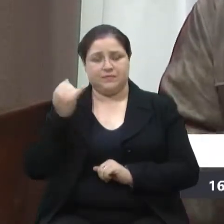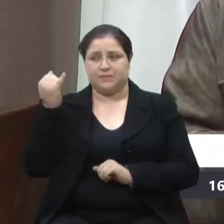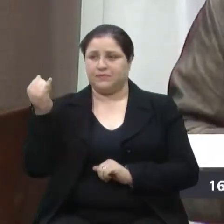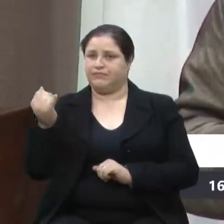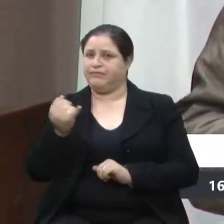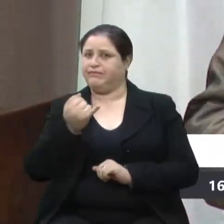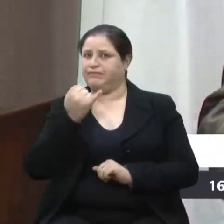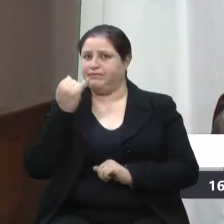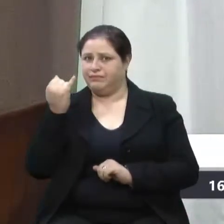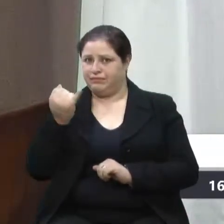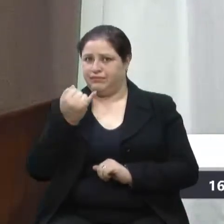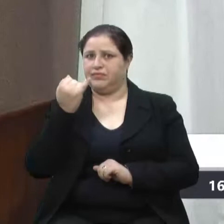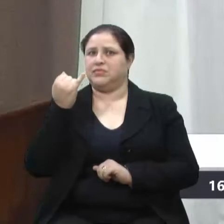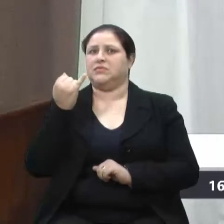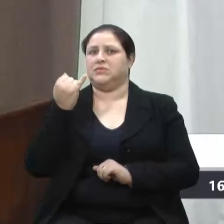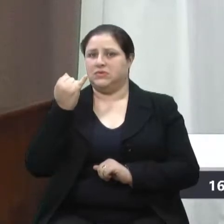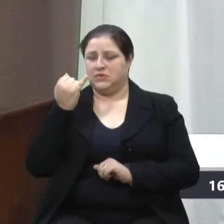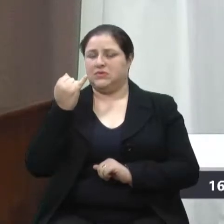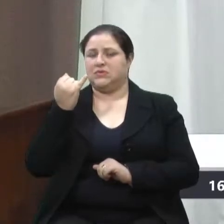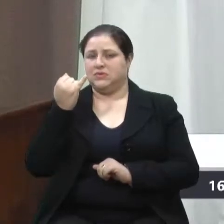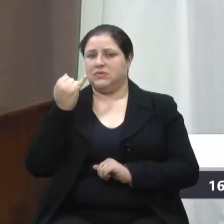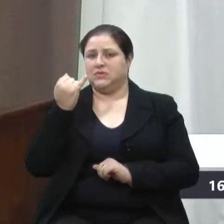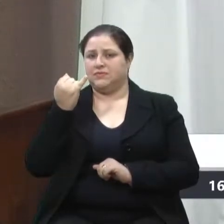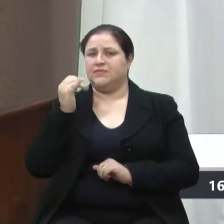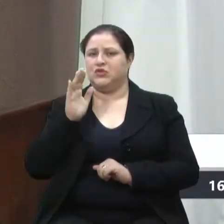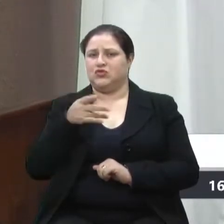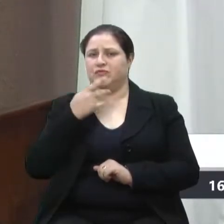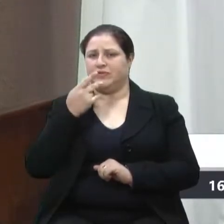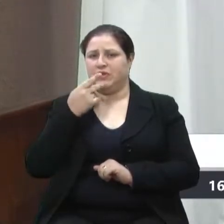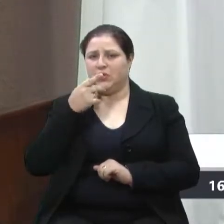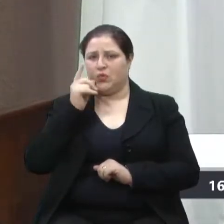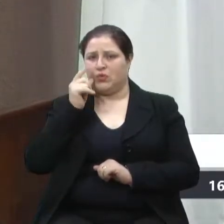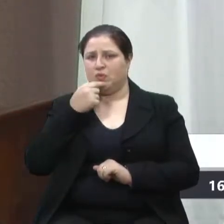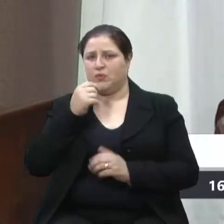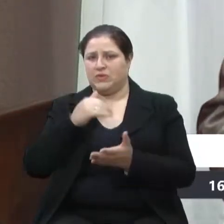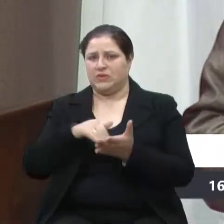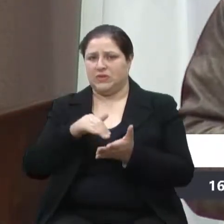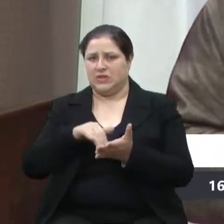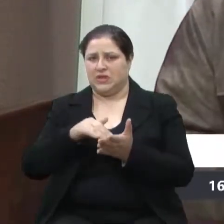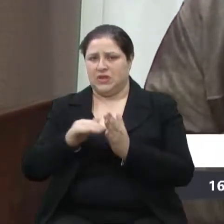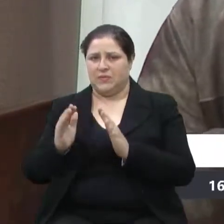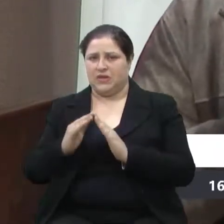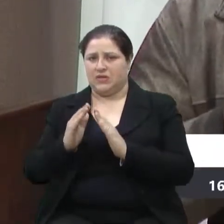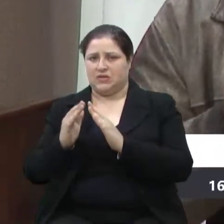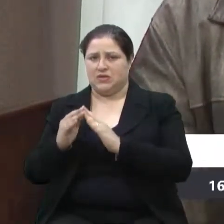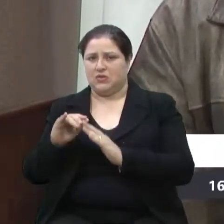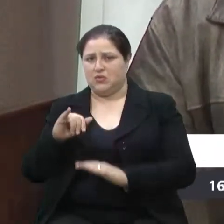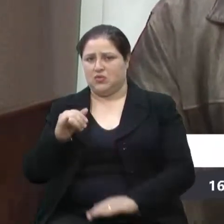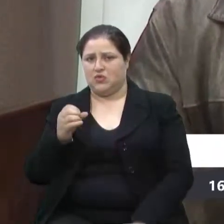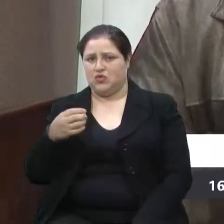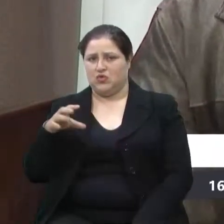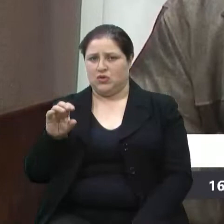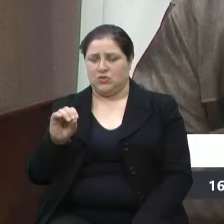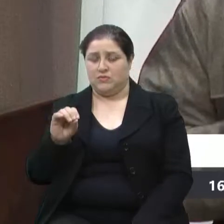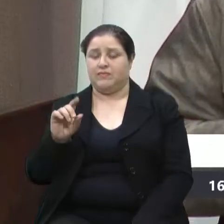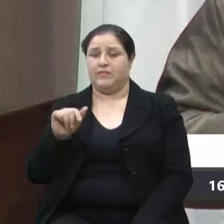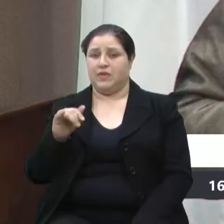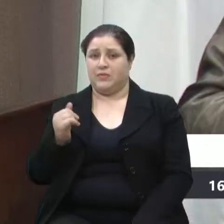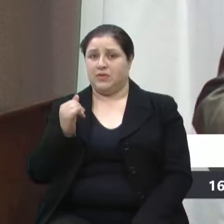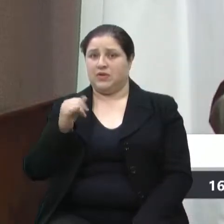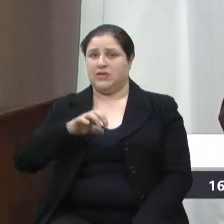mais que importante, falei para o João ontem, que os terrenos sejam